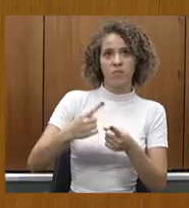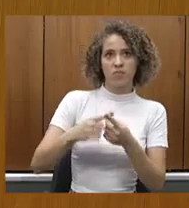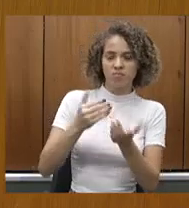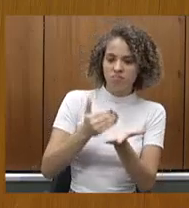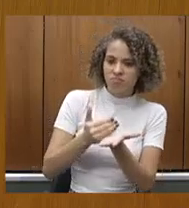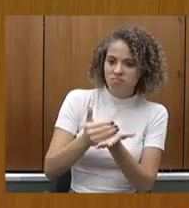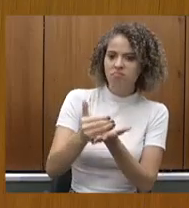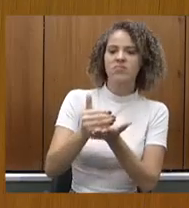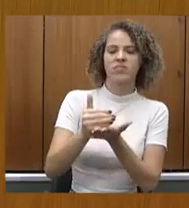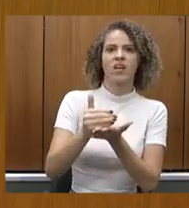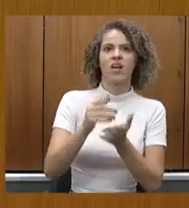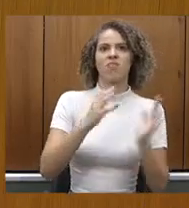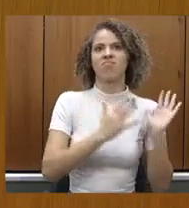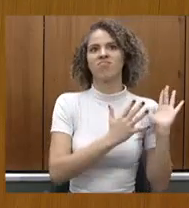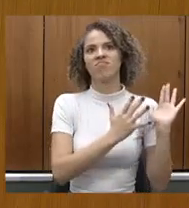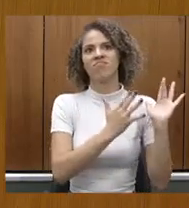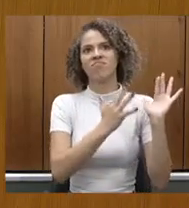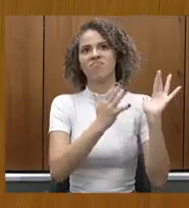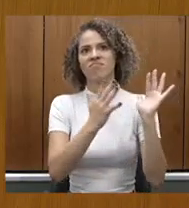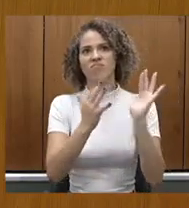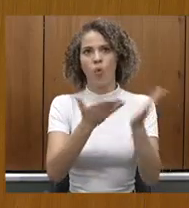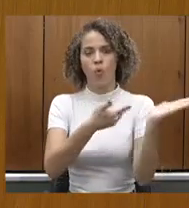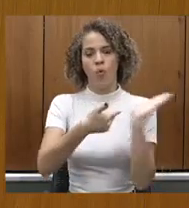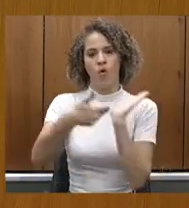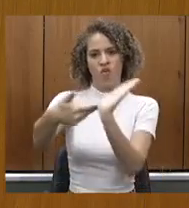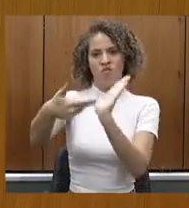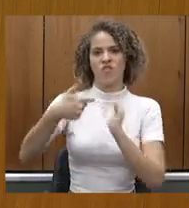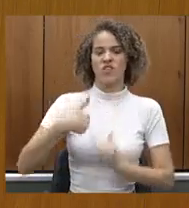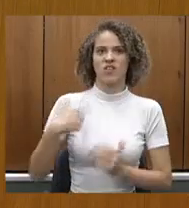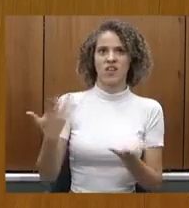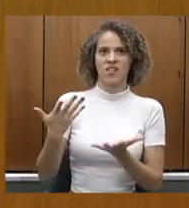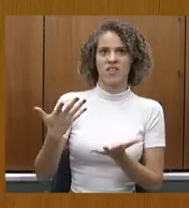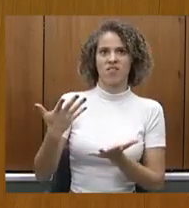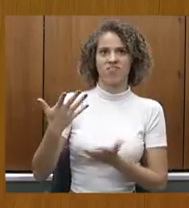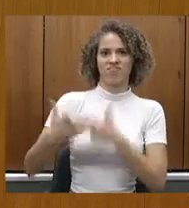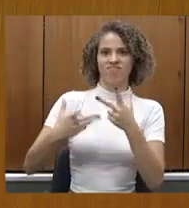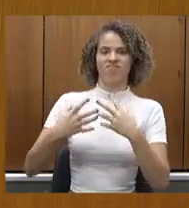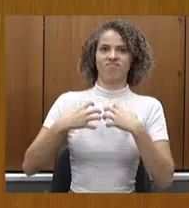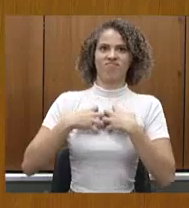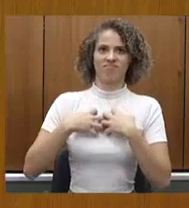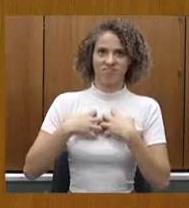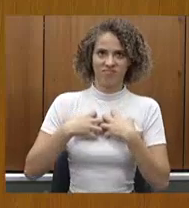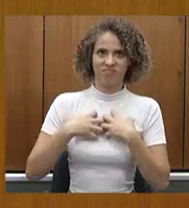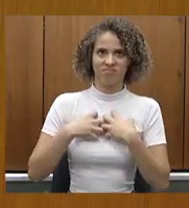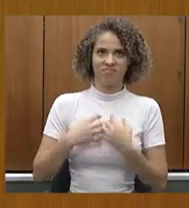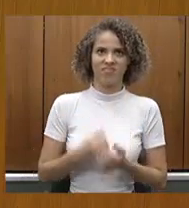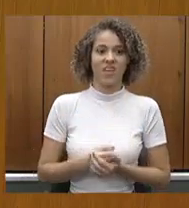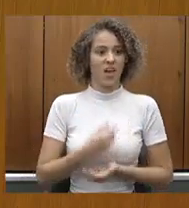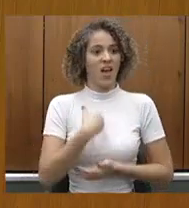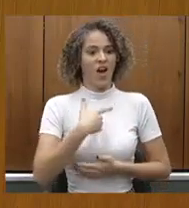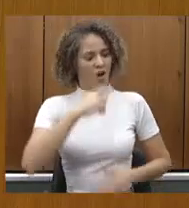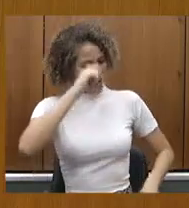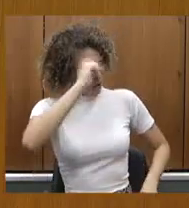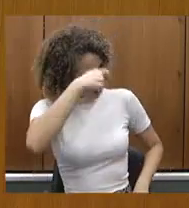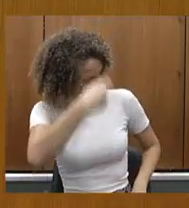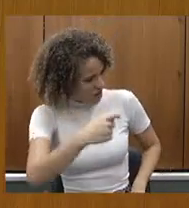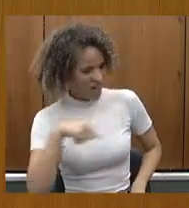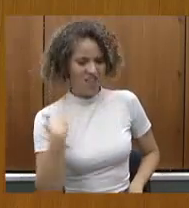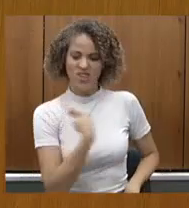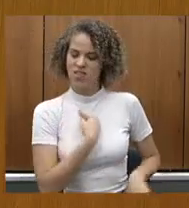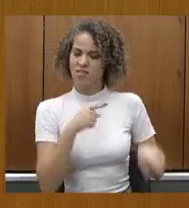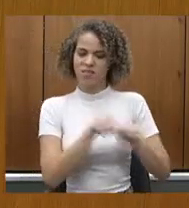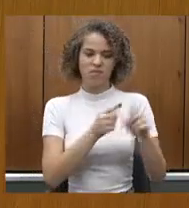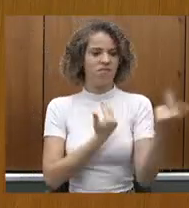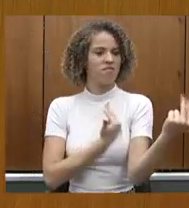convite dele e muito me honra, viu, presidente, tê-lo... A honra é nossa, deputada, dessa